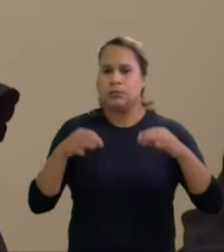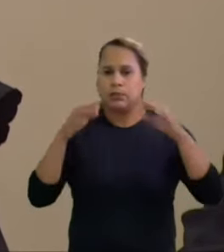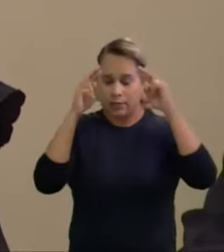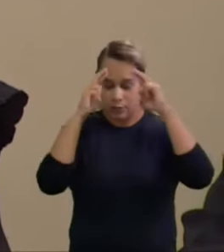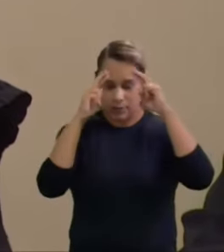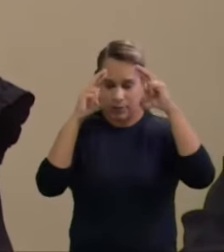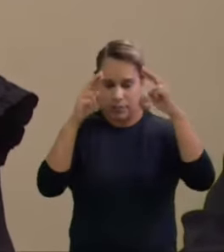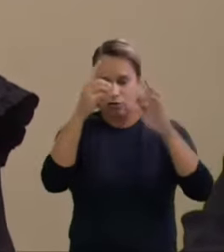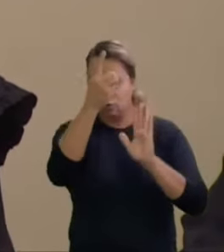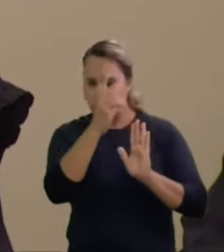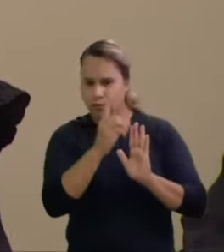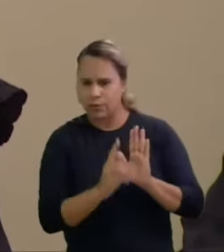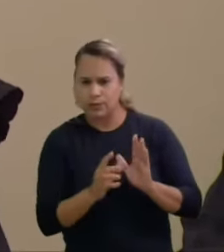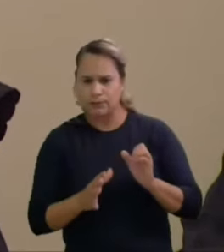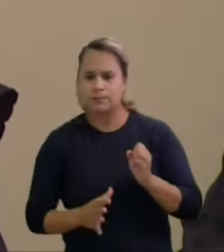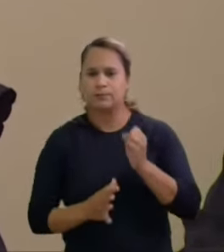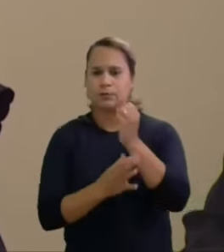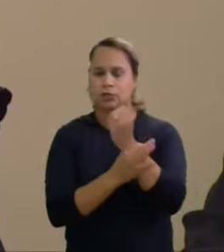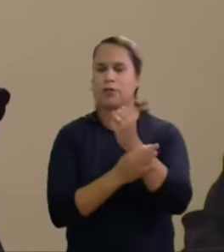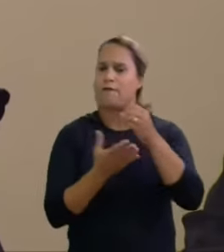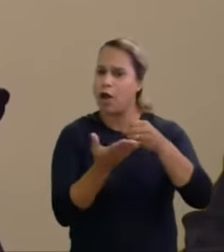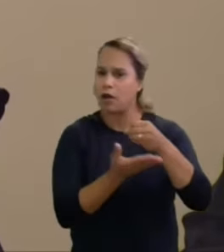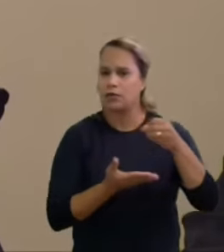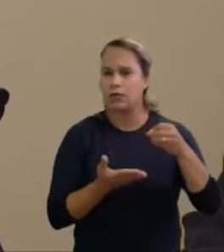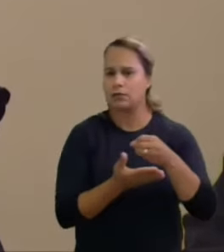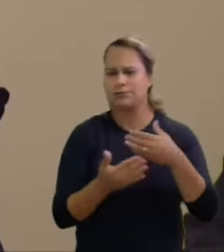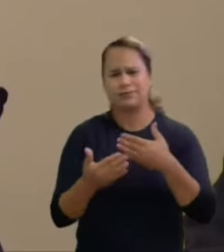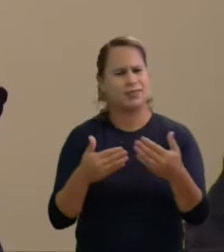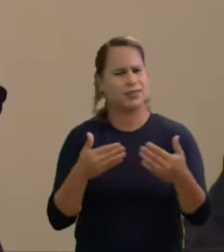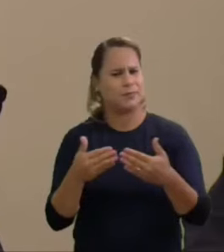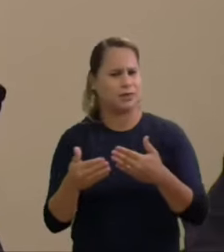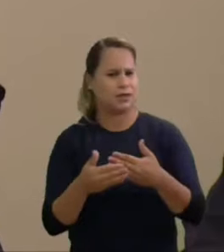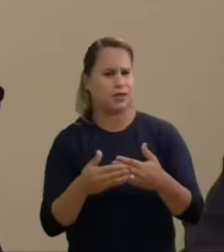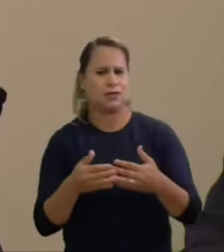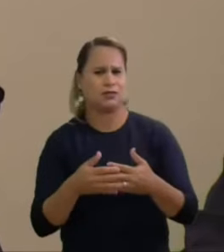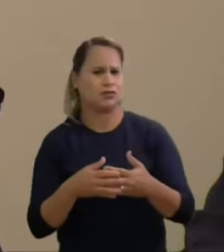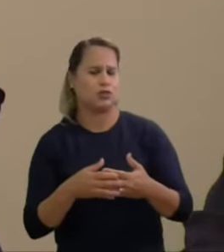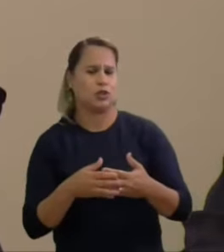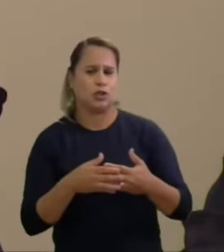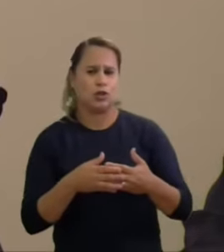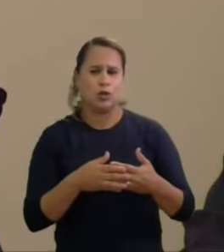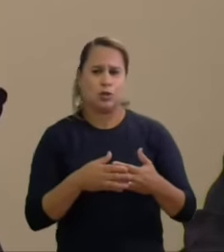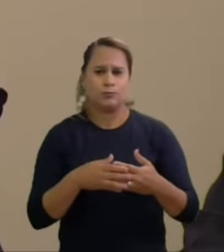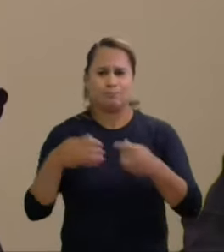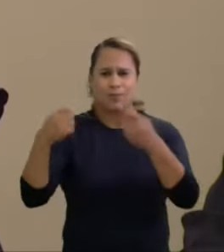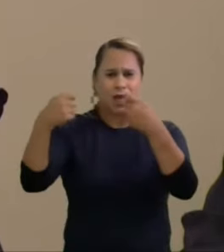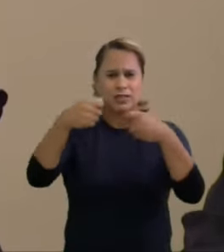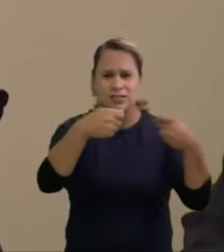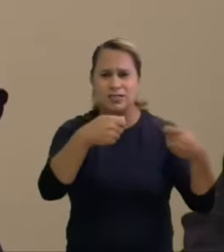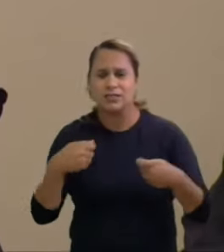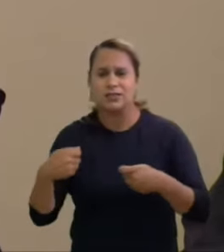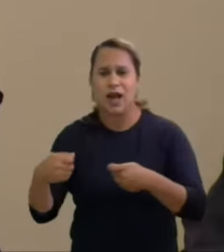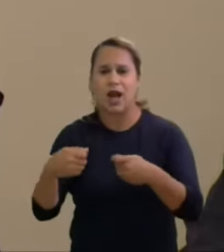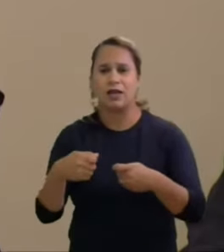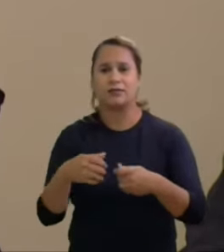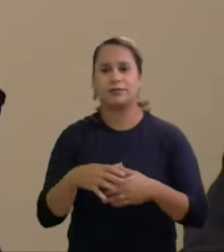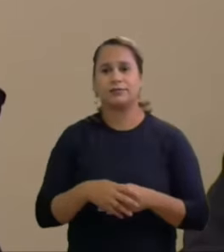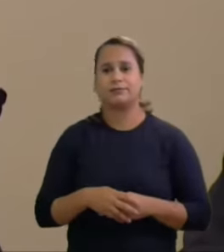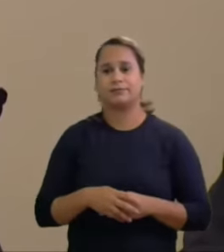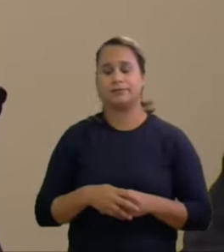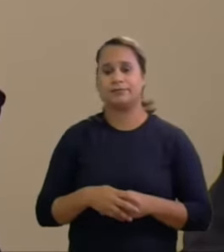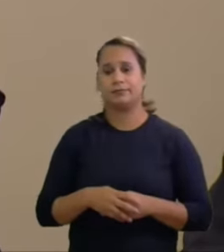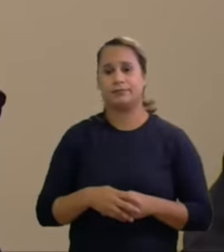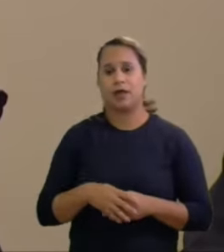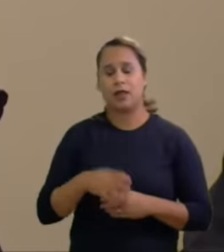independentemente do clamor popular ou midiático dizer tudo isso em um julgamento é declarar o óbvio